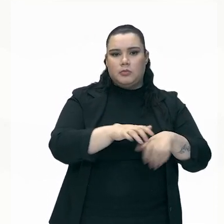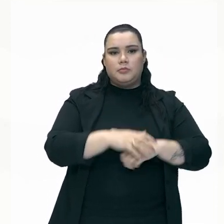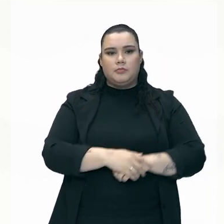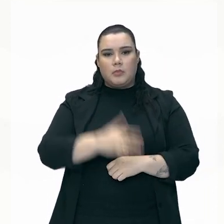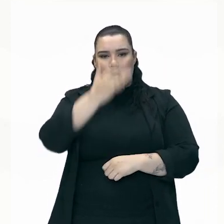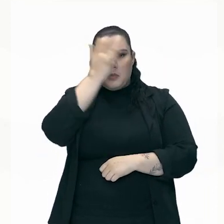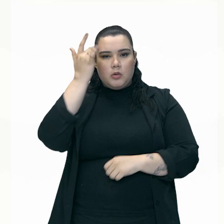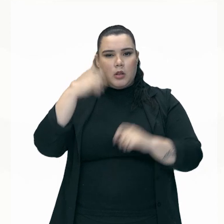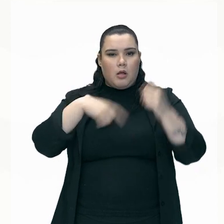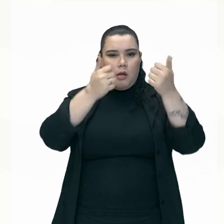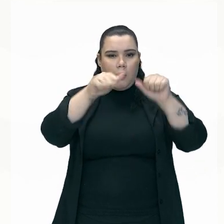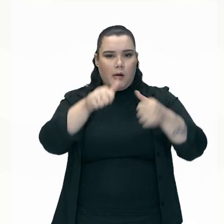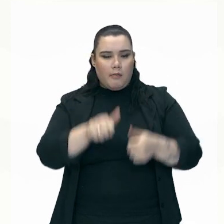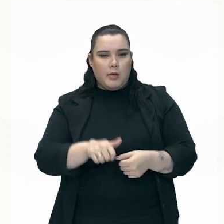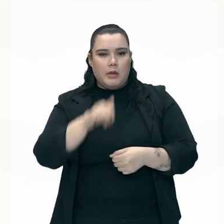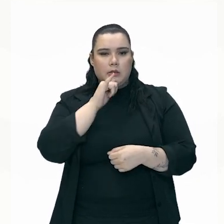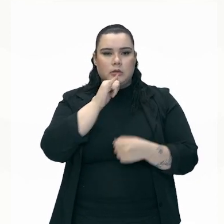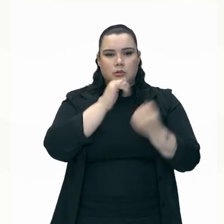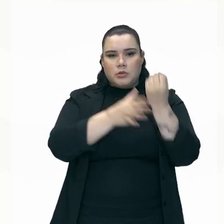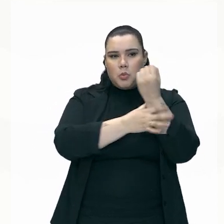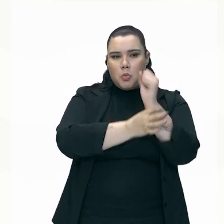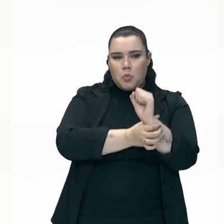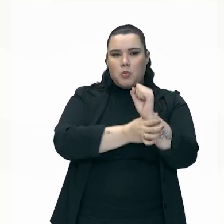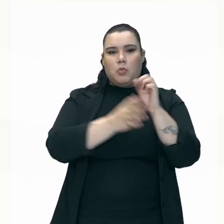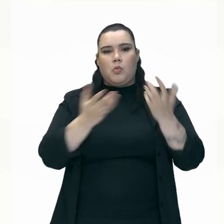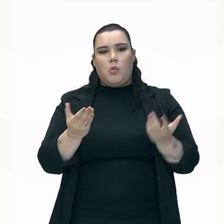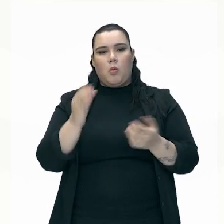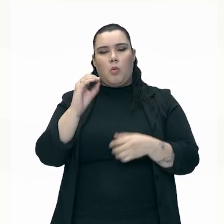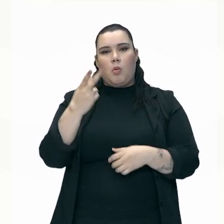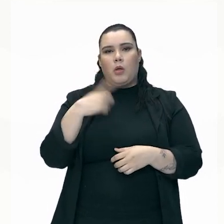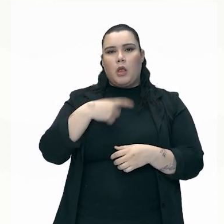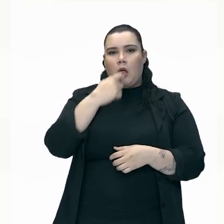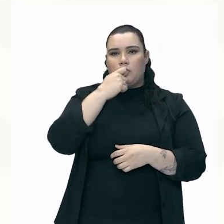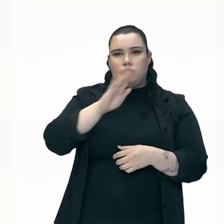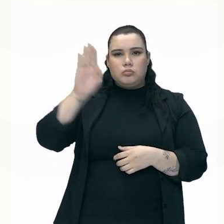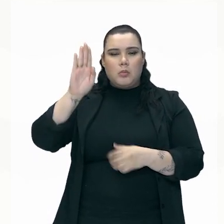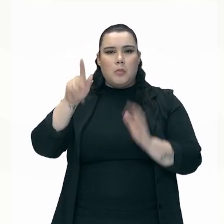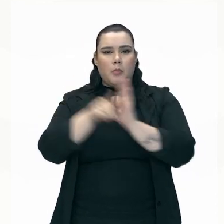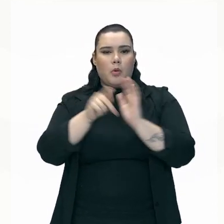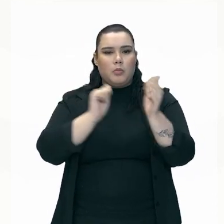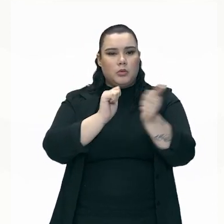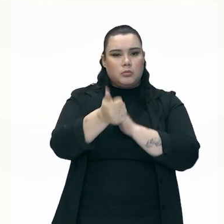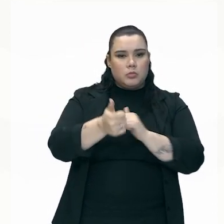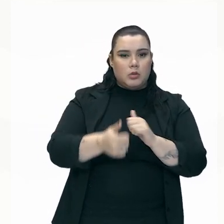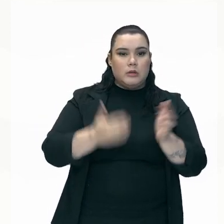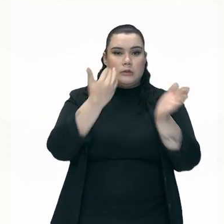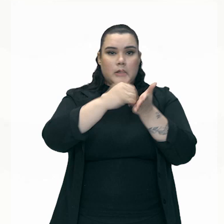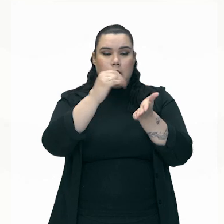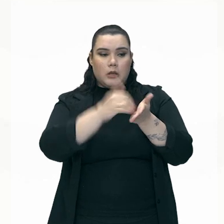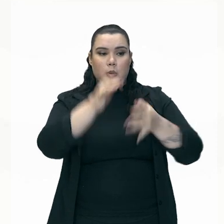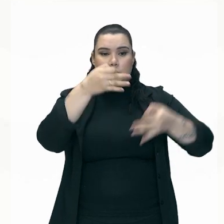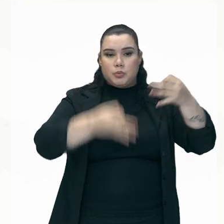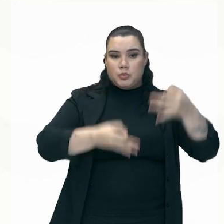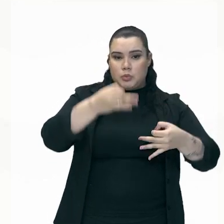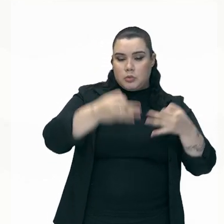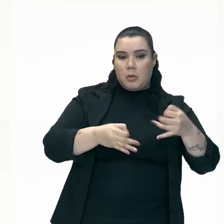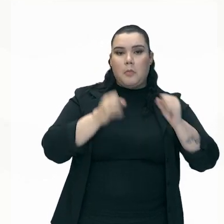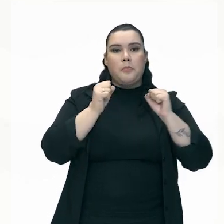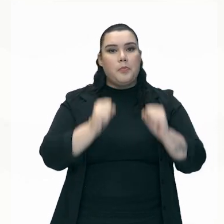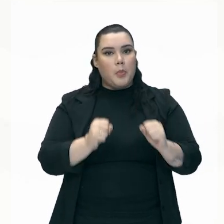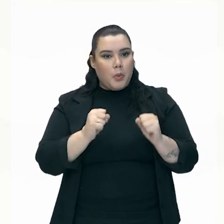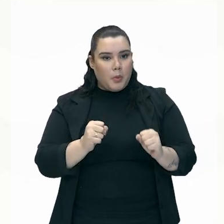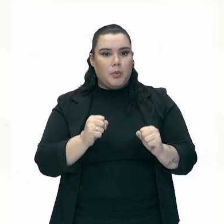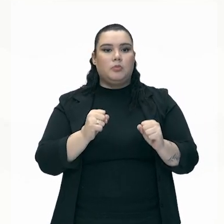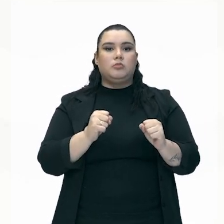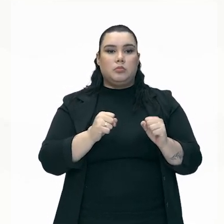seguros, por exemplo, alguns árbitros de esporte, secretários jurídicos, um processo, ele pode ser escrito,